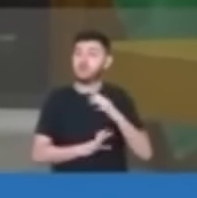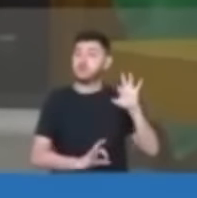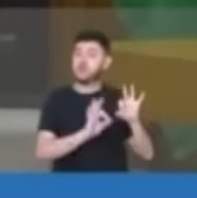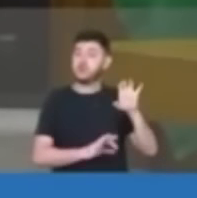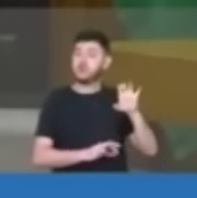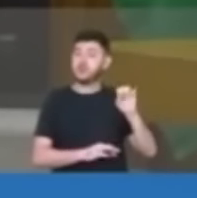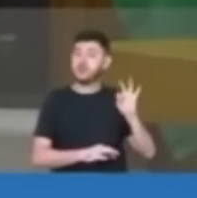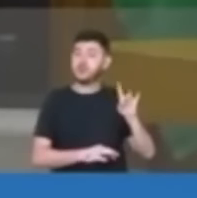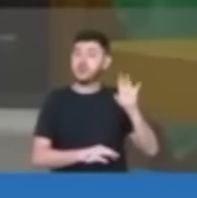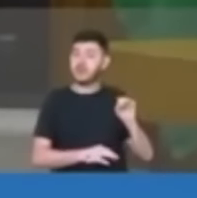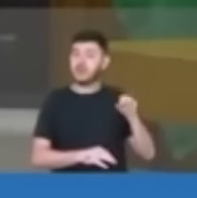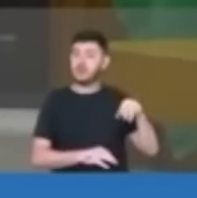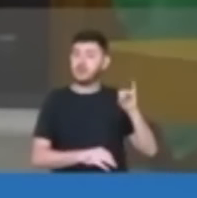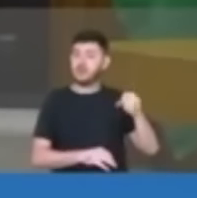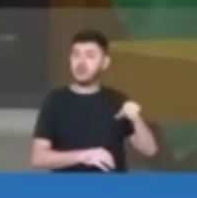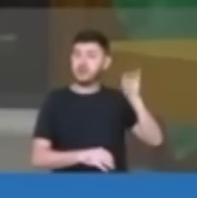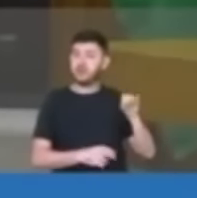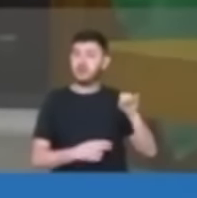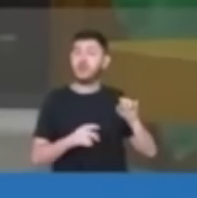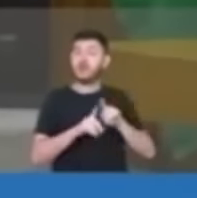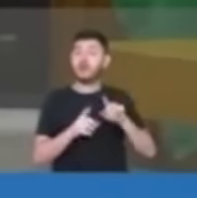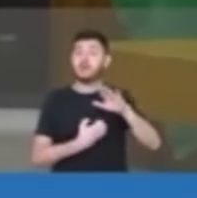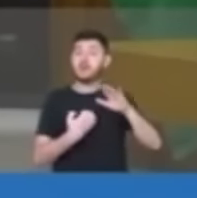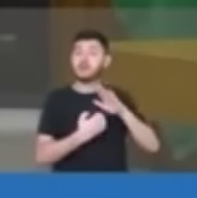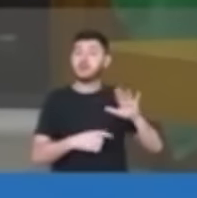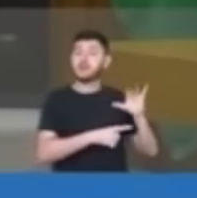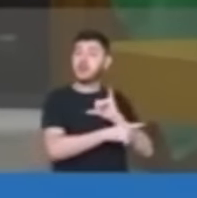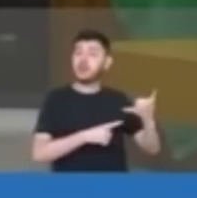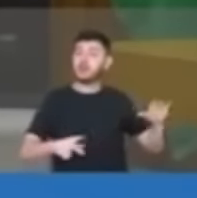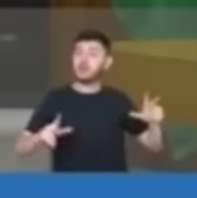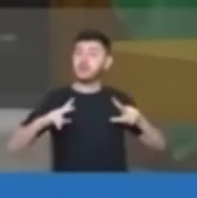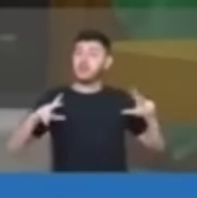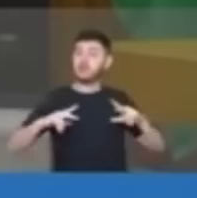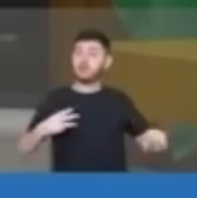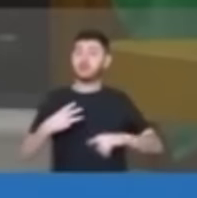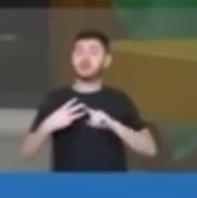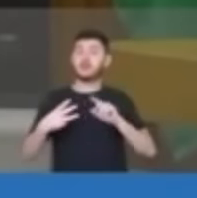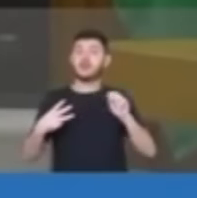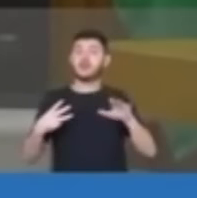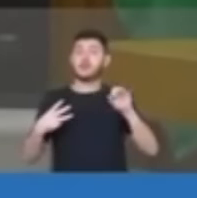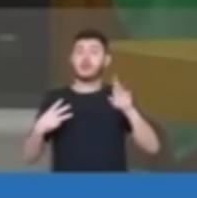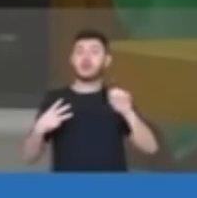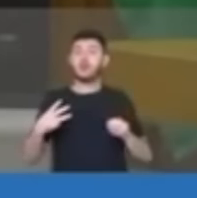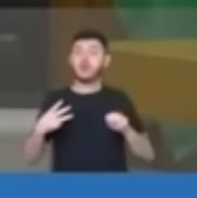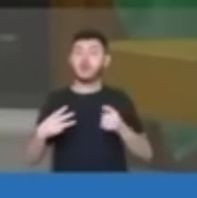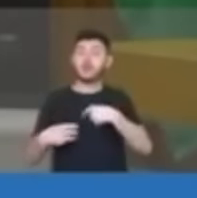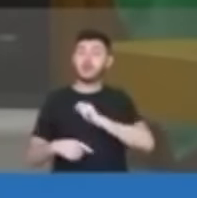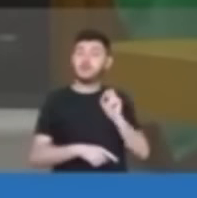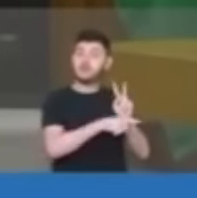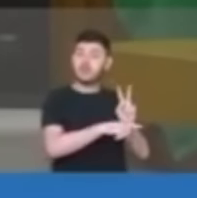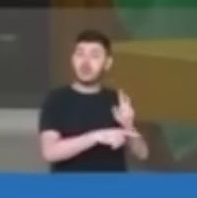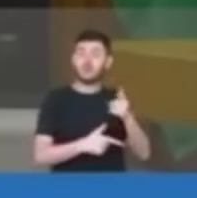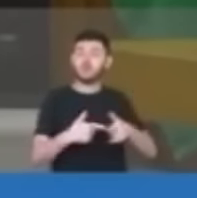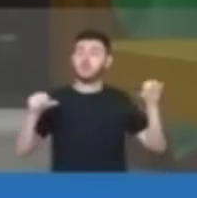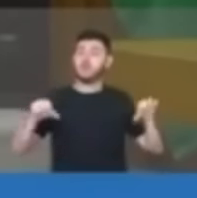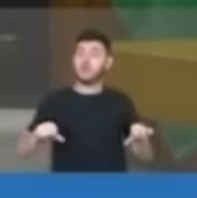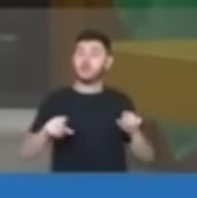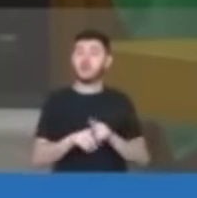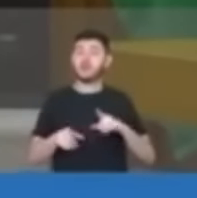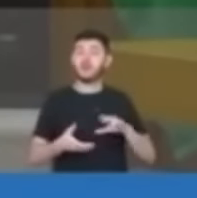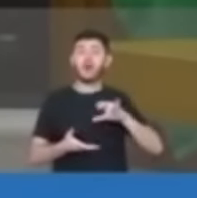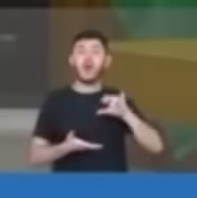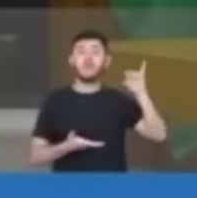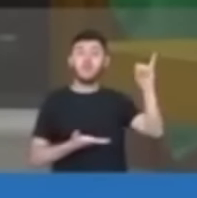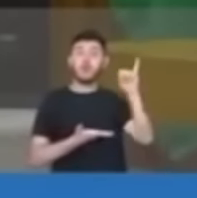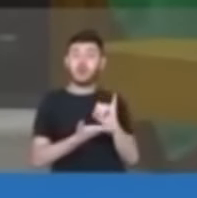privatizamos empresas estratégicas, nós fizemos uma câmara âncora cambial que com as duas crises cambiais virou uma âncora fiscal e com a importação e a altíssima taxa de juros